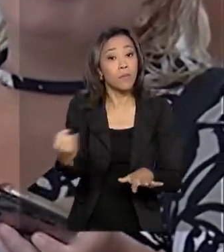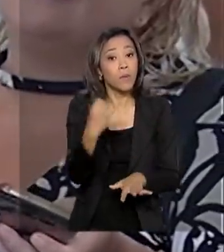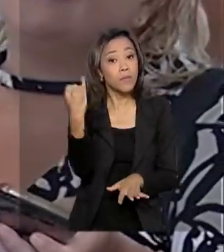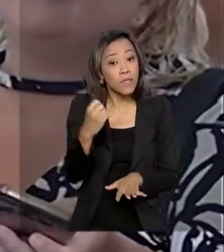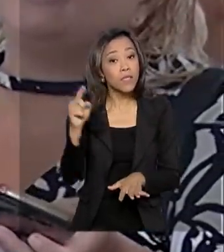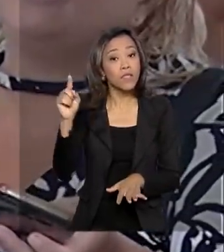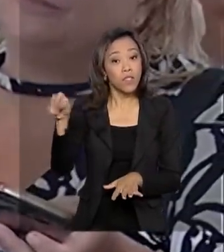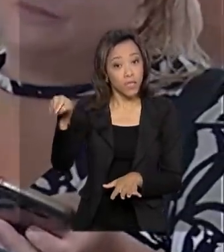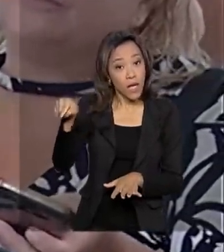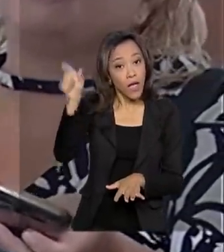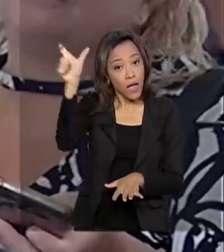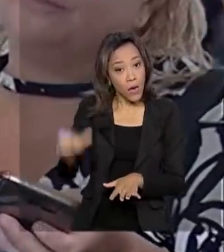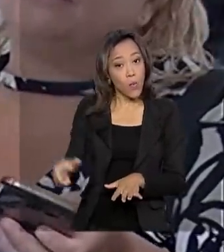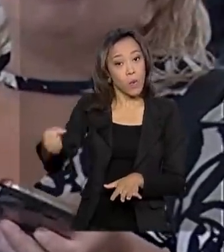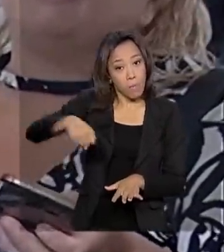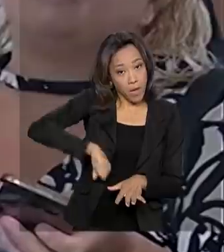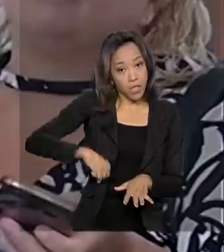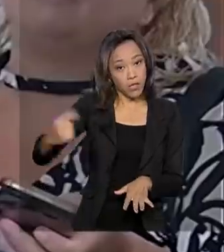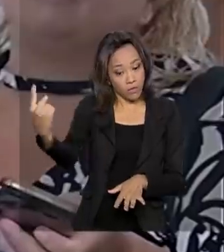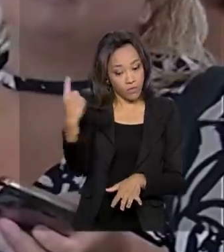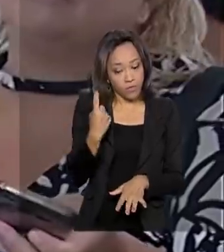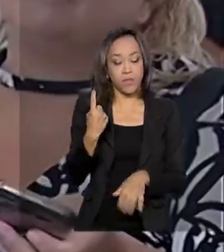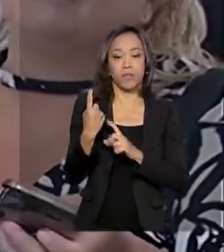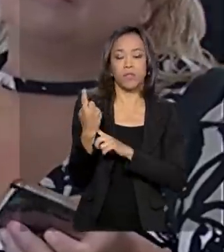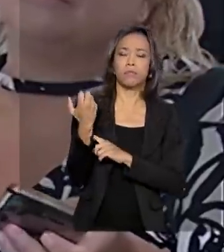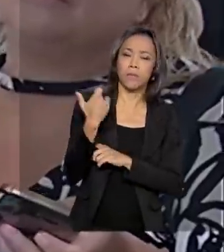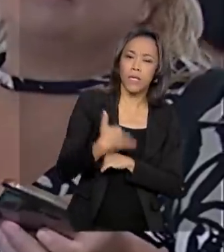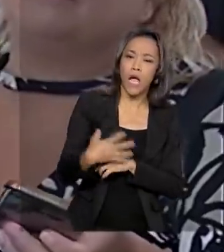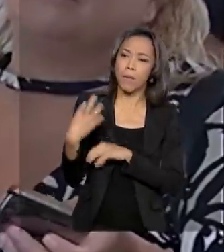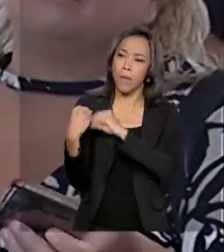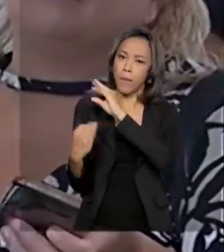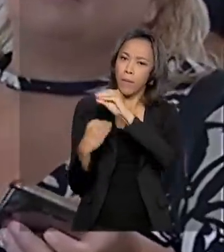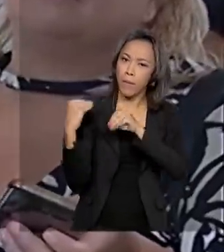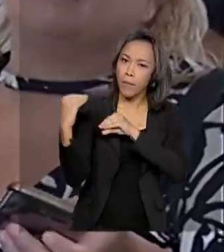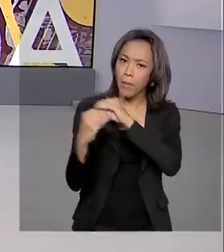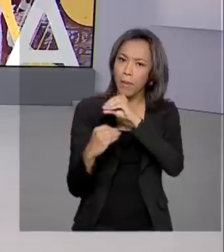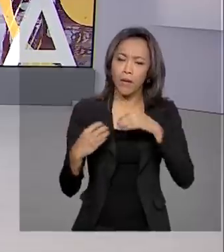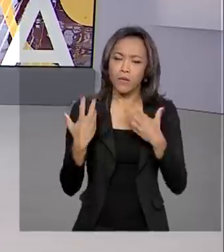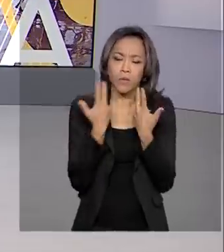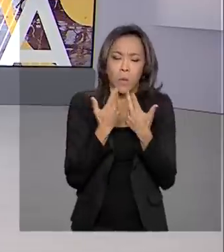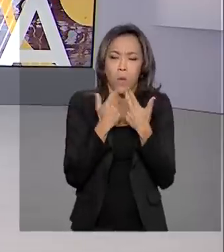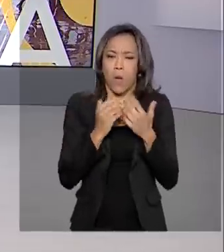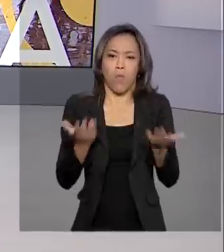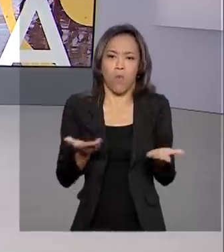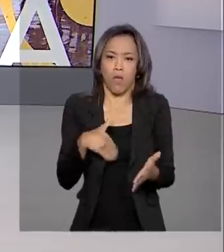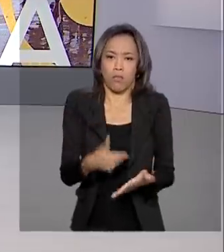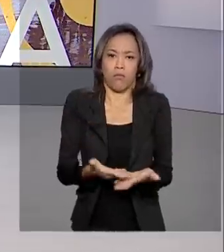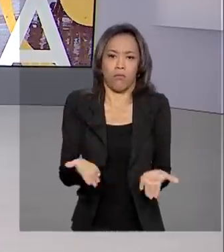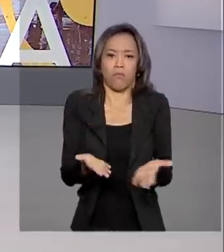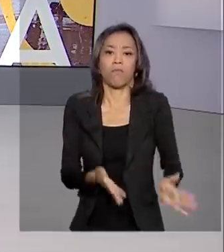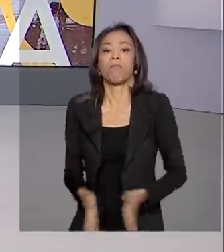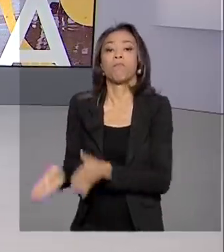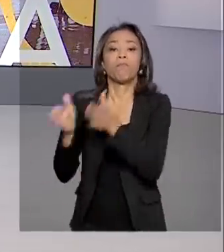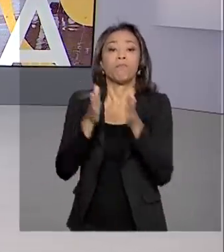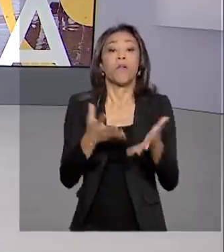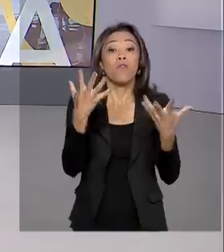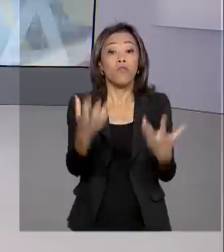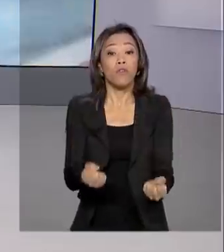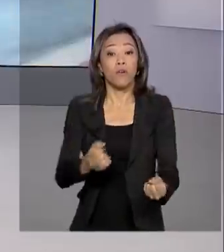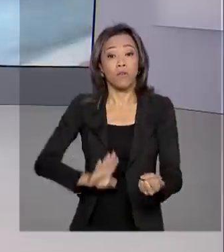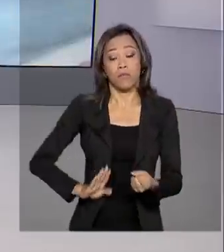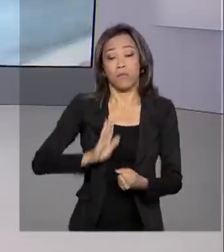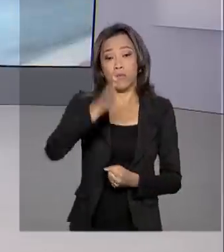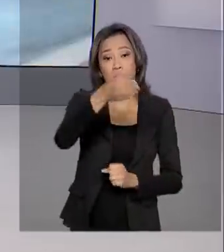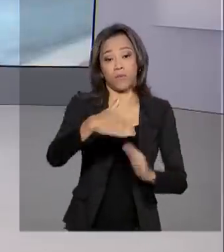conosco para estar sempre nos municiando, mas, por enquanto, tudo normal. Nós vamos agora ao Palácio da Alvorada.